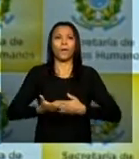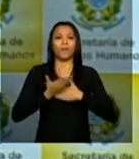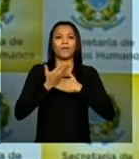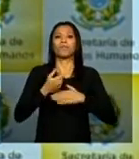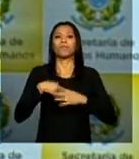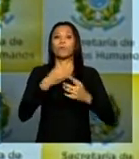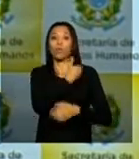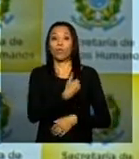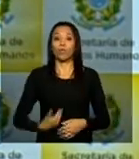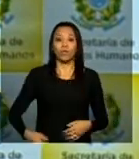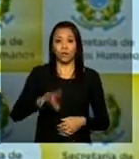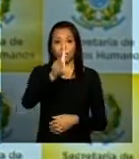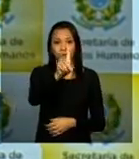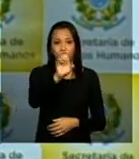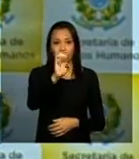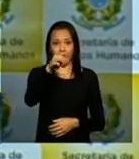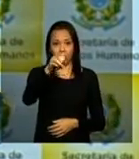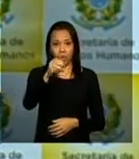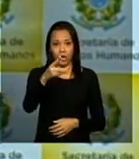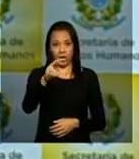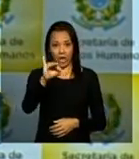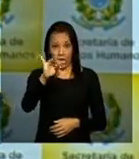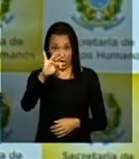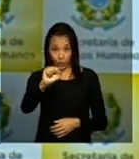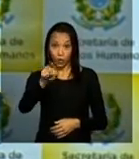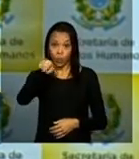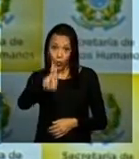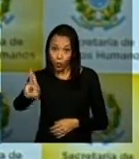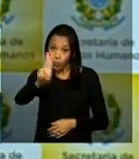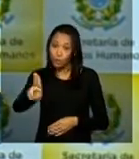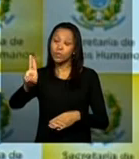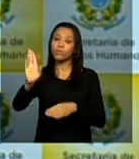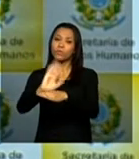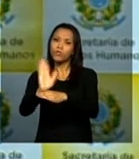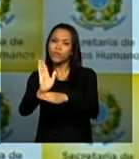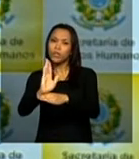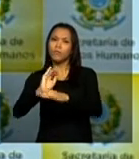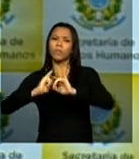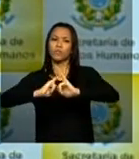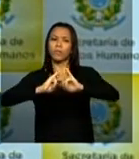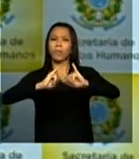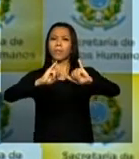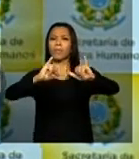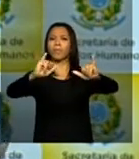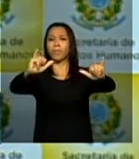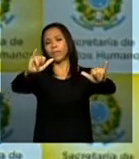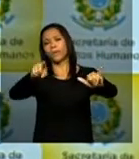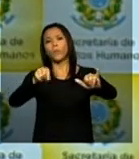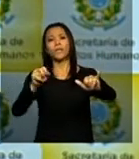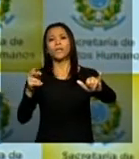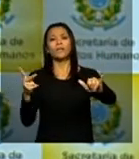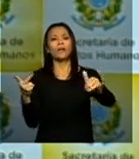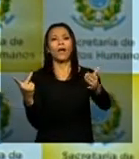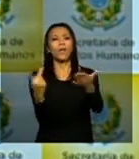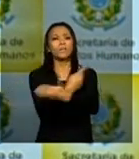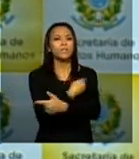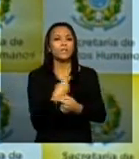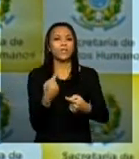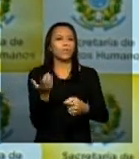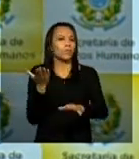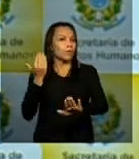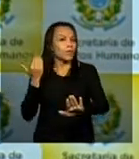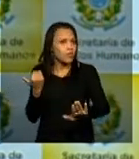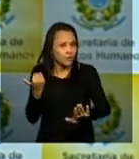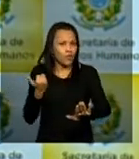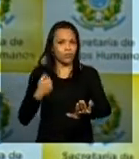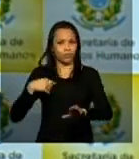os filmes de hoje por exemplo eles podem conhecer mais e refletir sobre o que foi viver numa ditadura militar e não